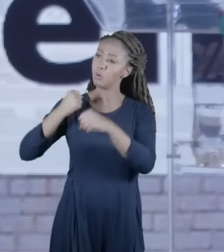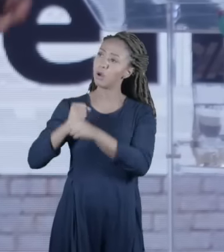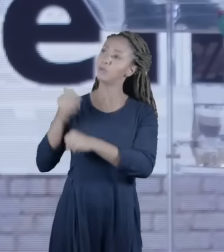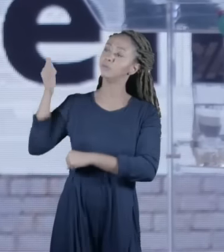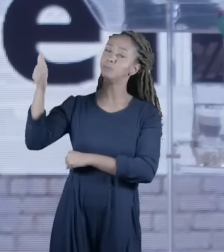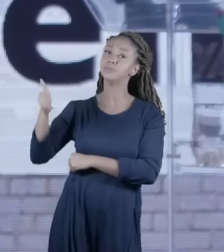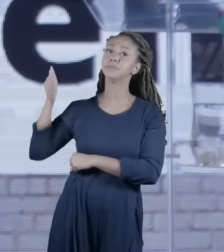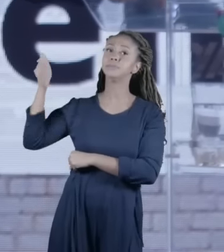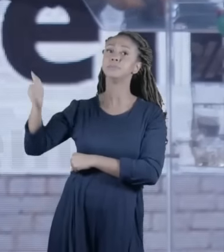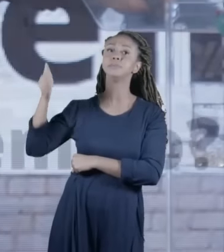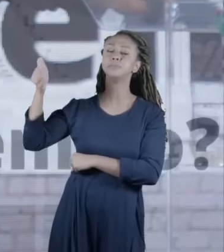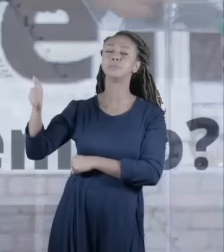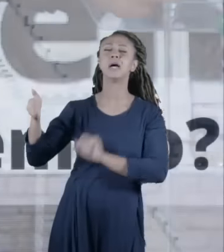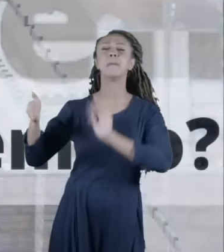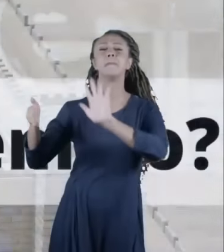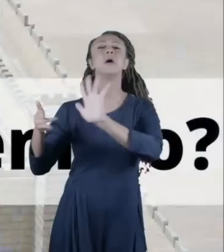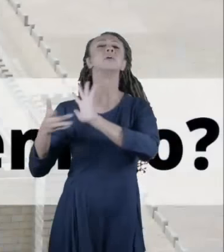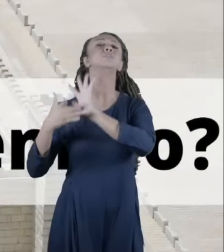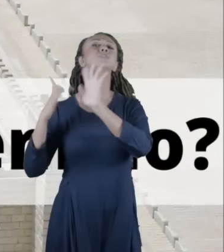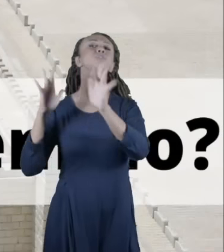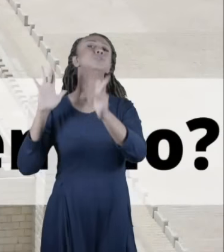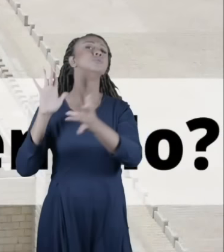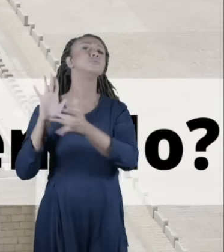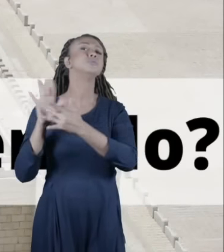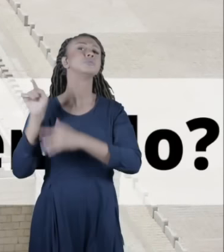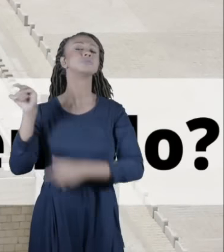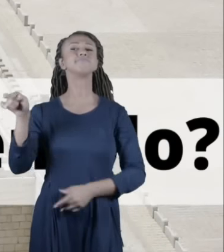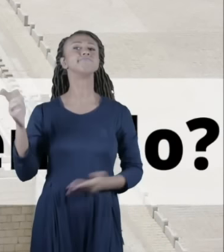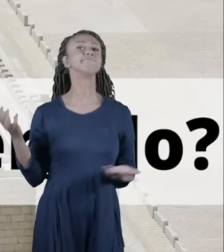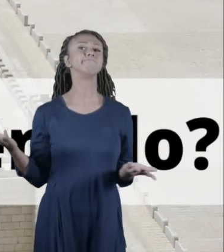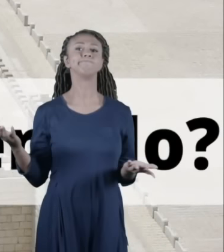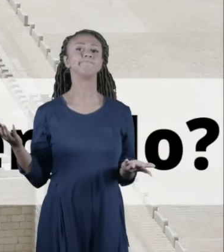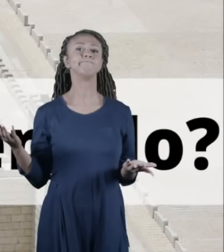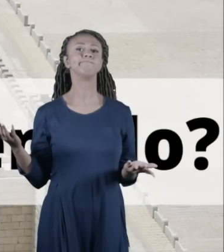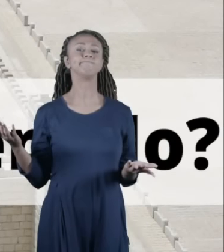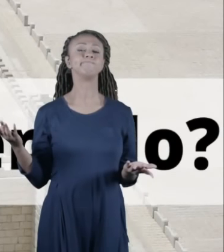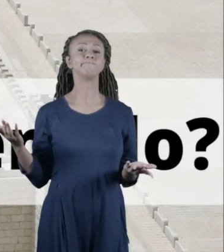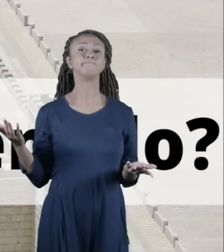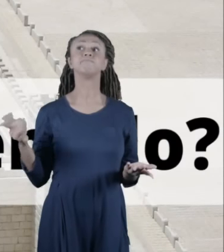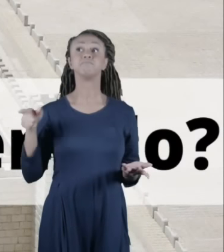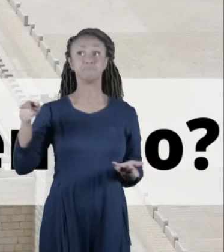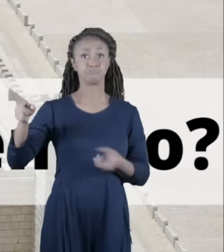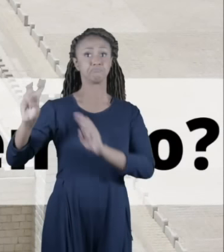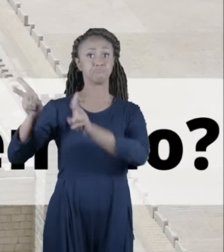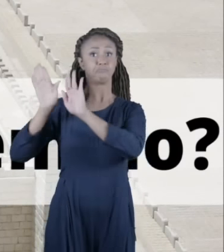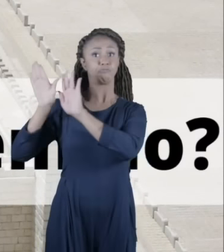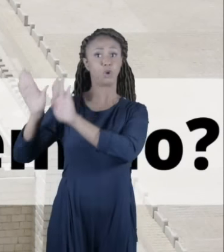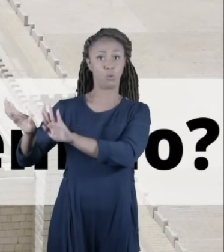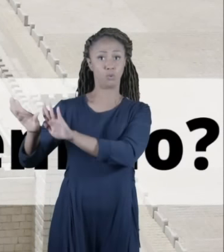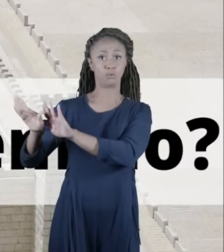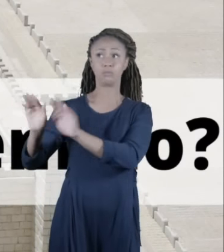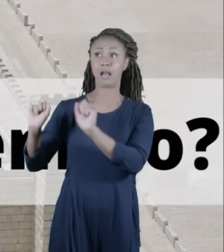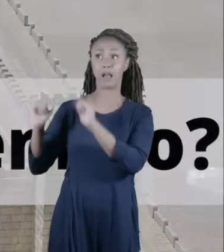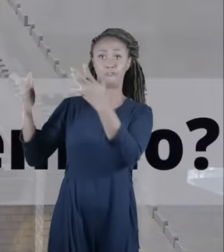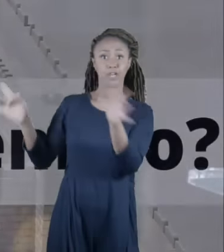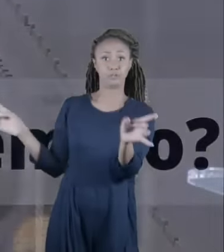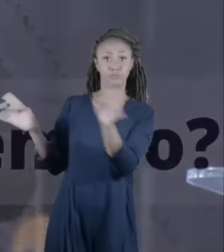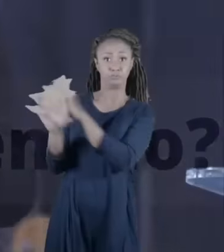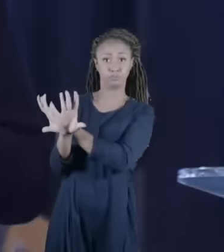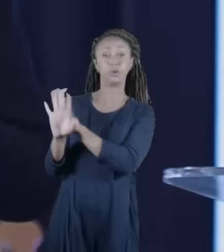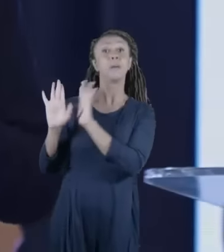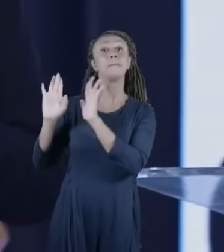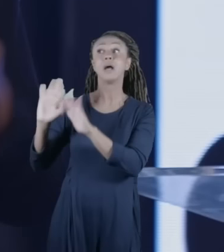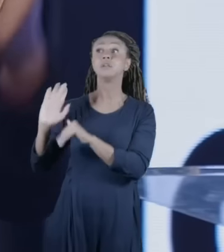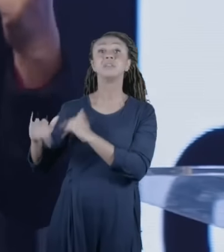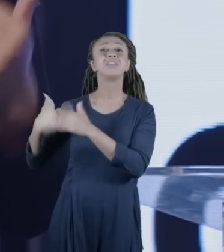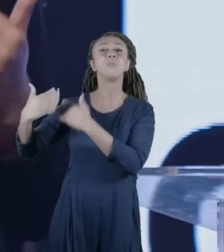mas o que Jesus pensava do templo a gente já falou ele seguia indo no templo mesmo depois já de adulto